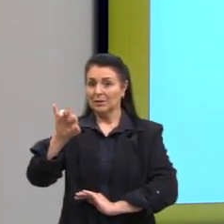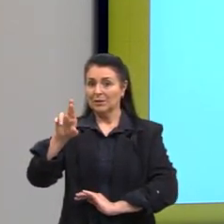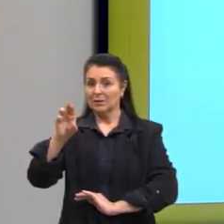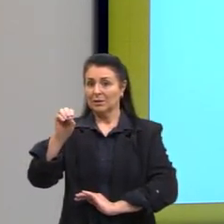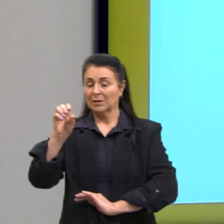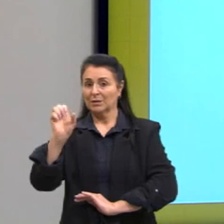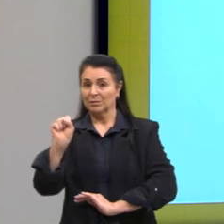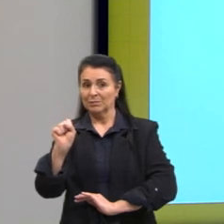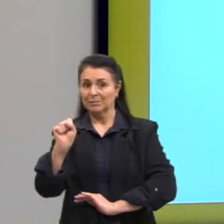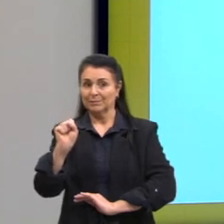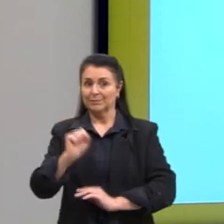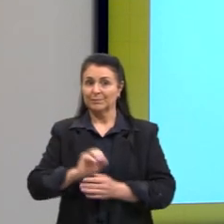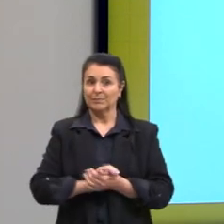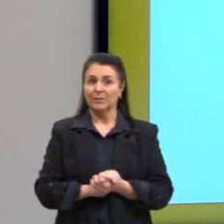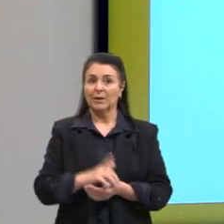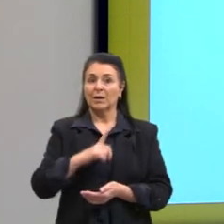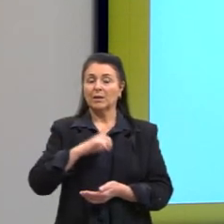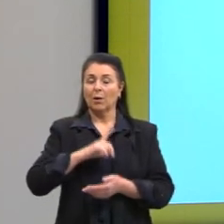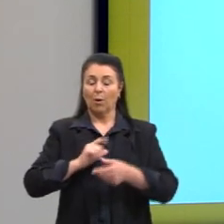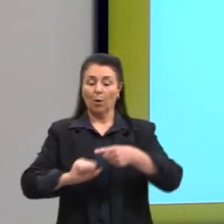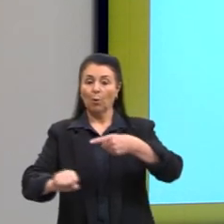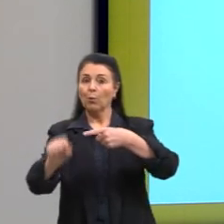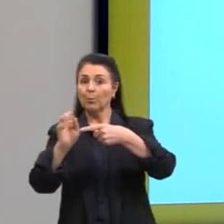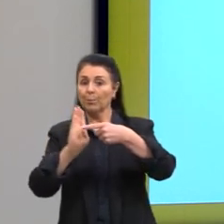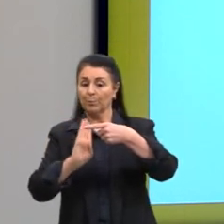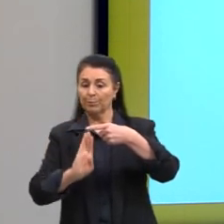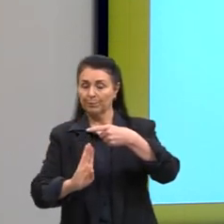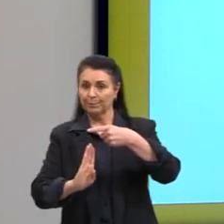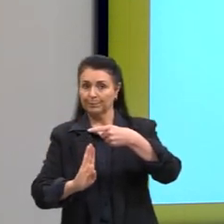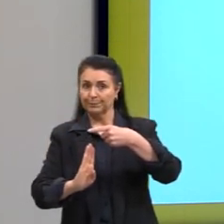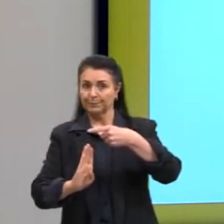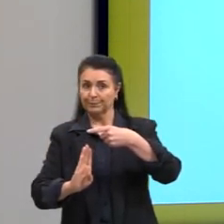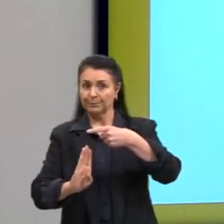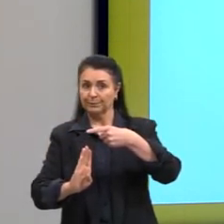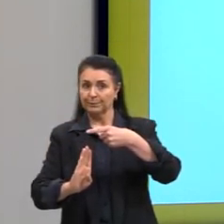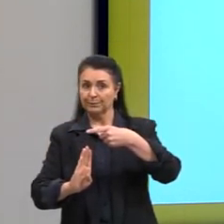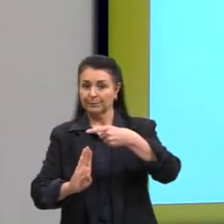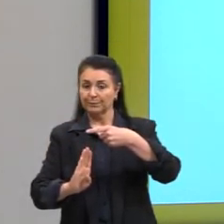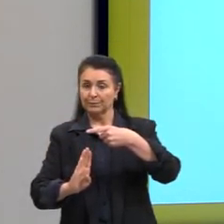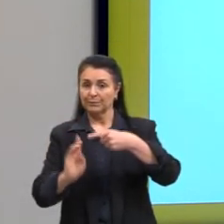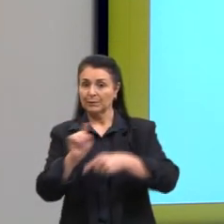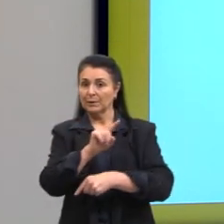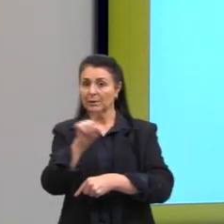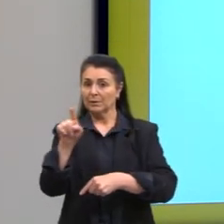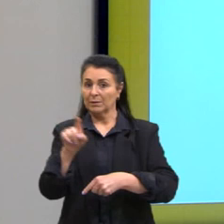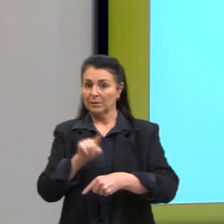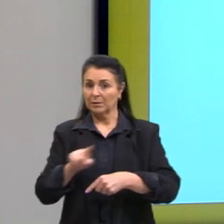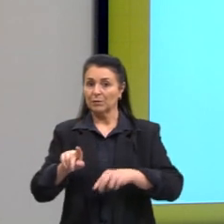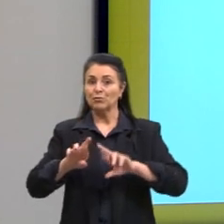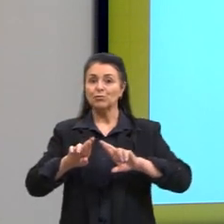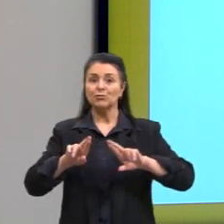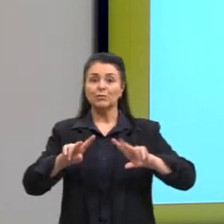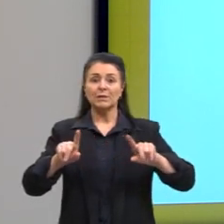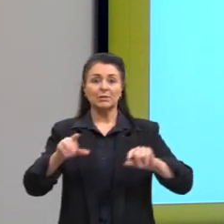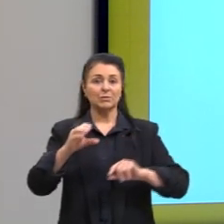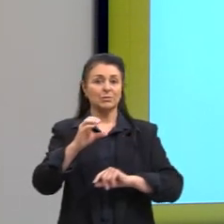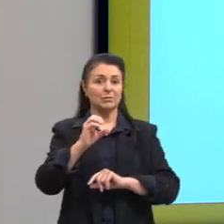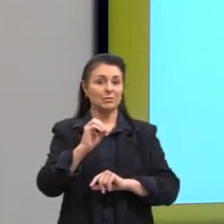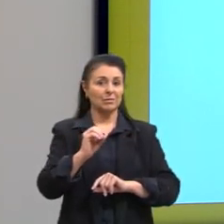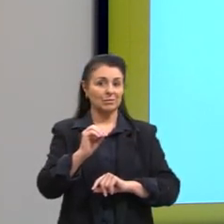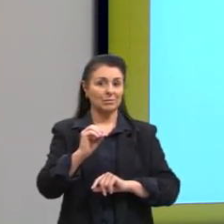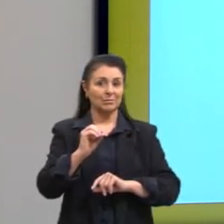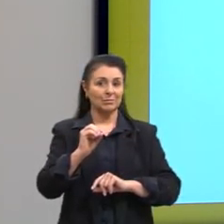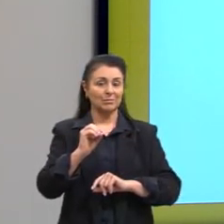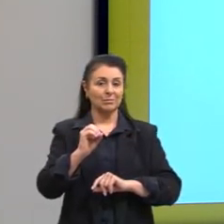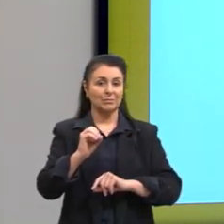termo B aqui, o B, é um inteiro e também diferente de zero. Então, a fração é isso.